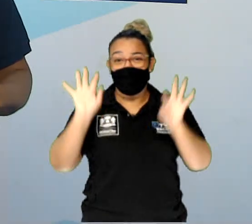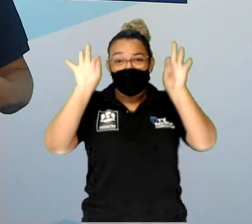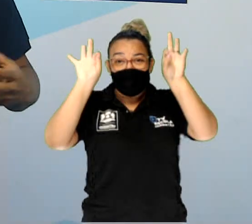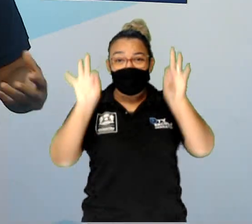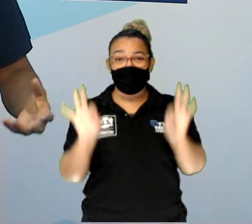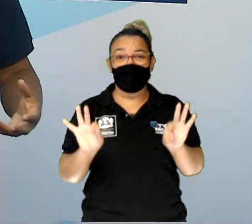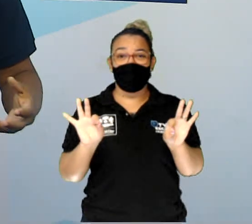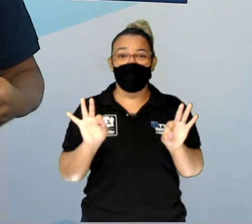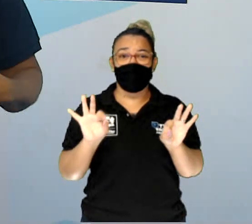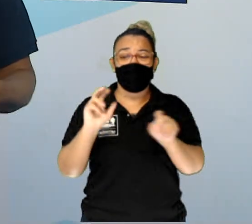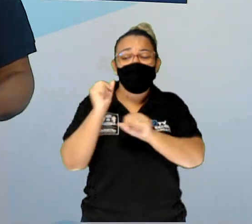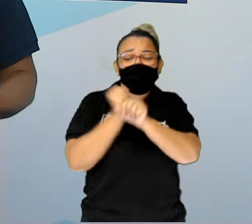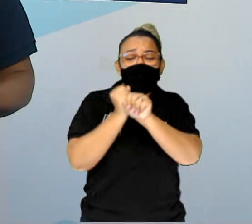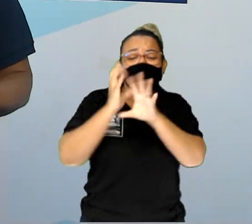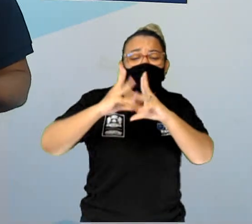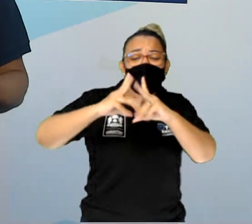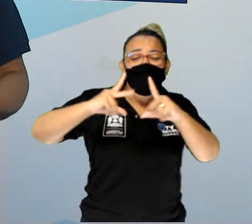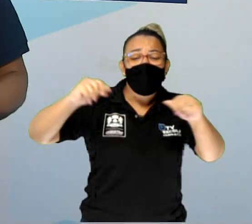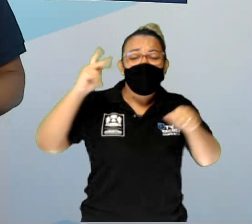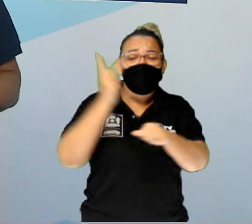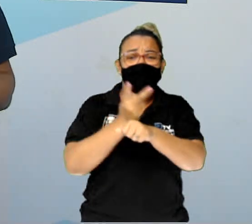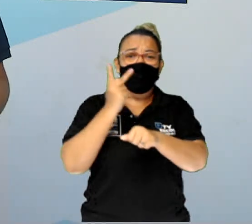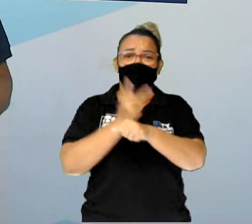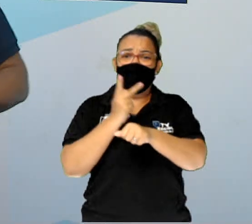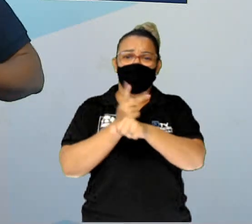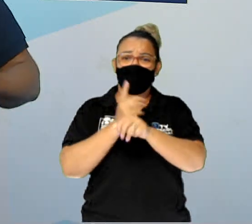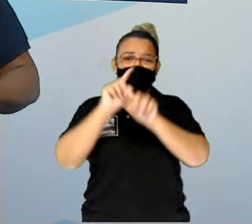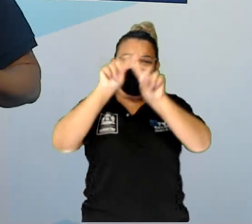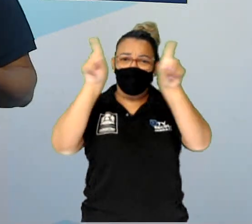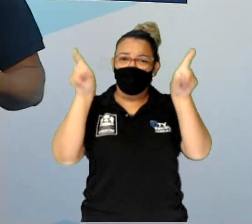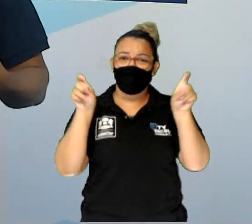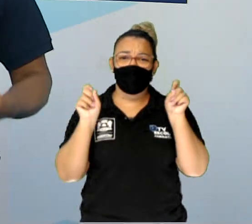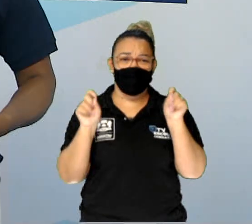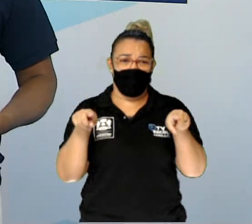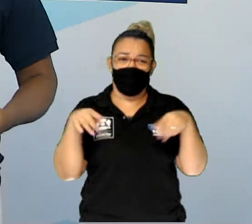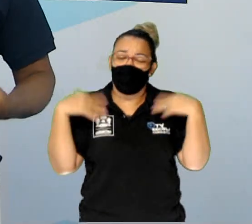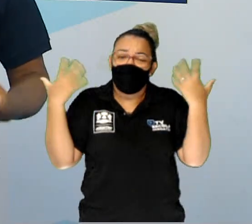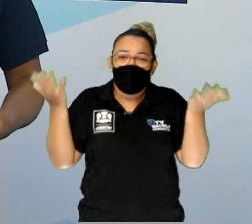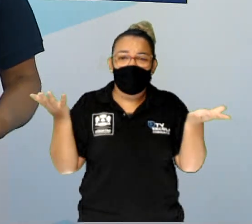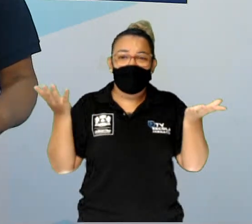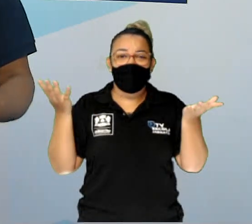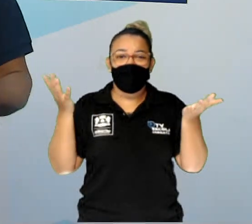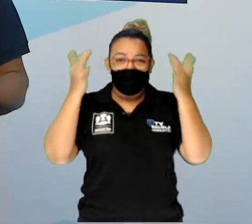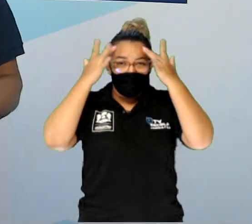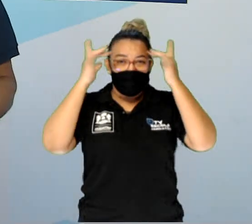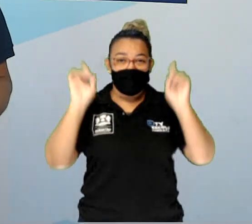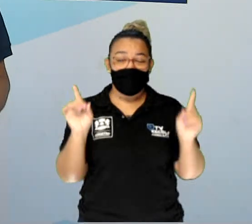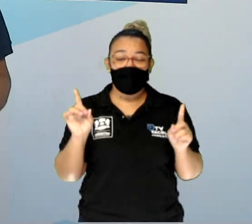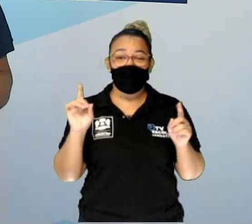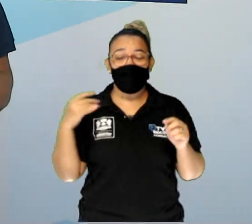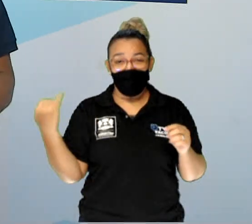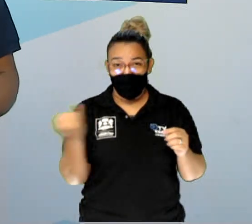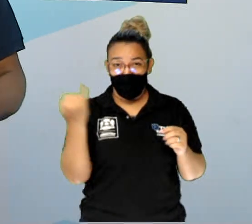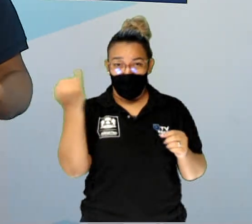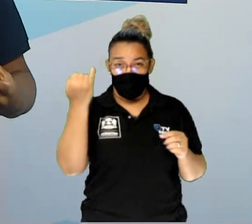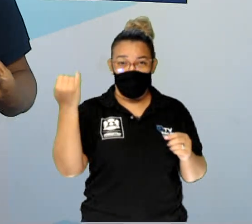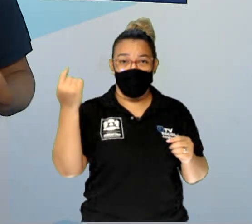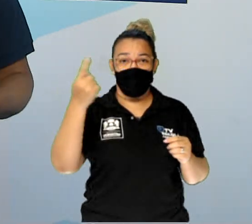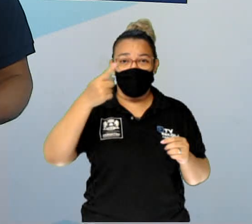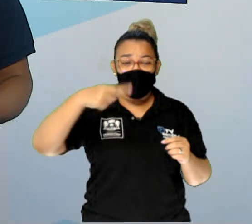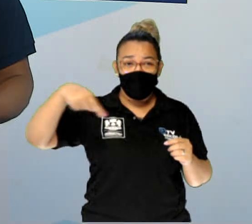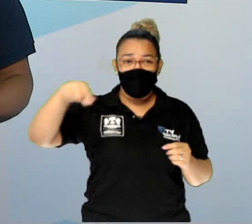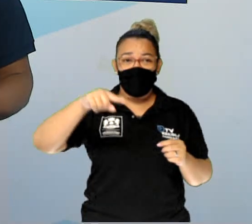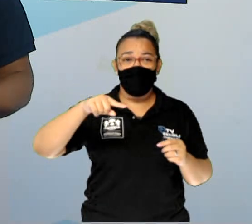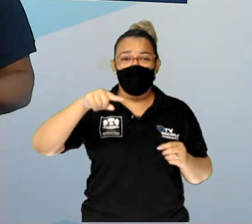quanto tempo duraria para ele se deteriorar. Então, o interessante é pegar esses